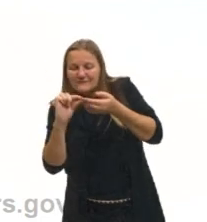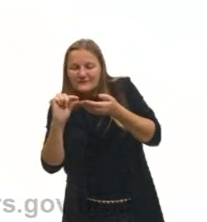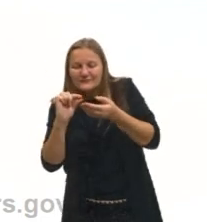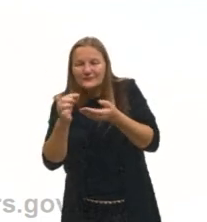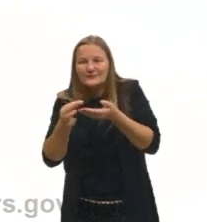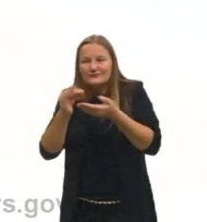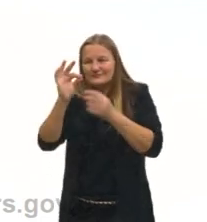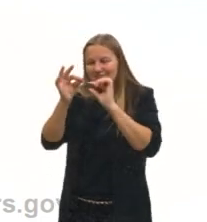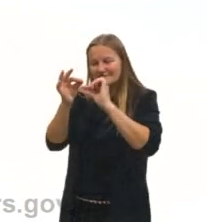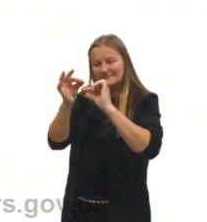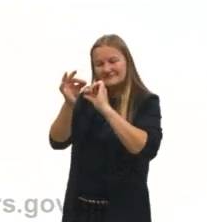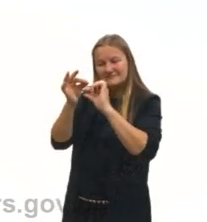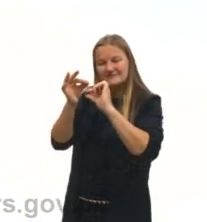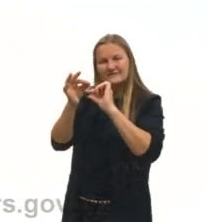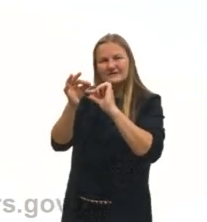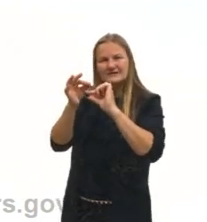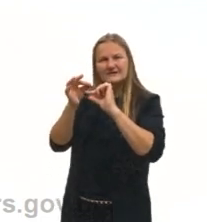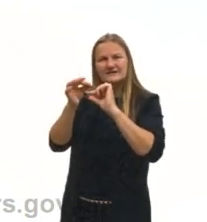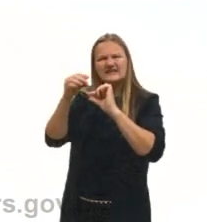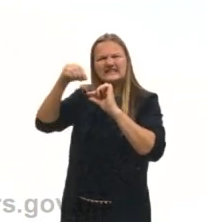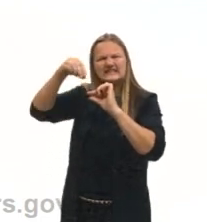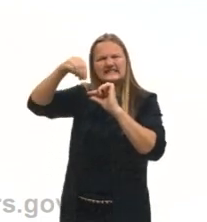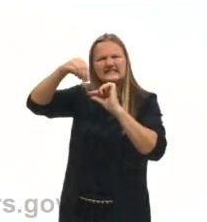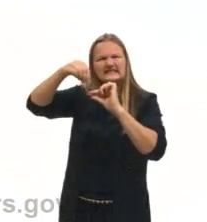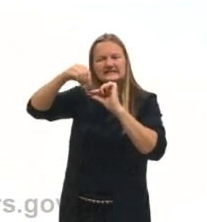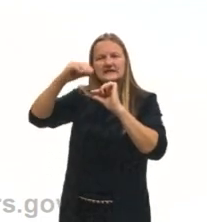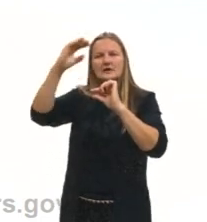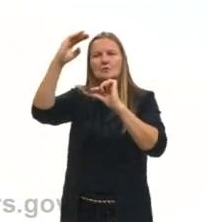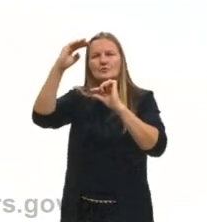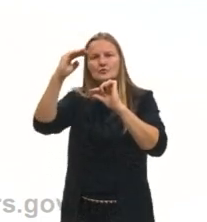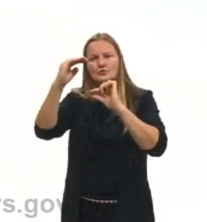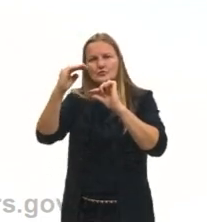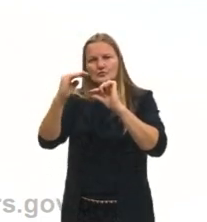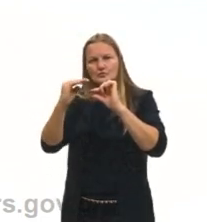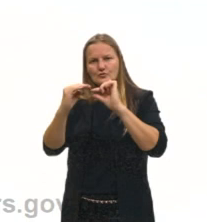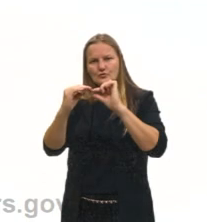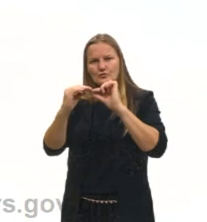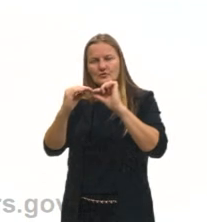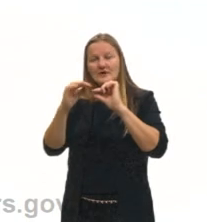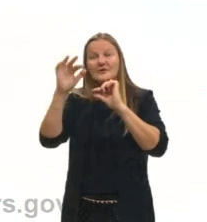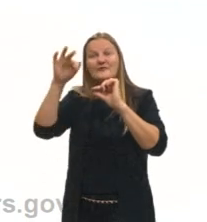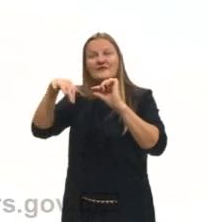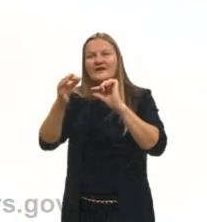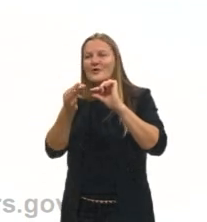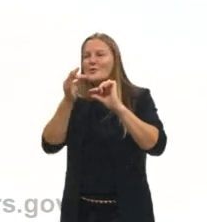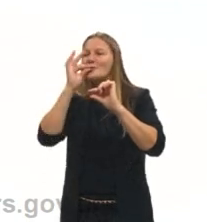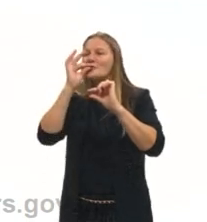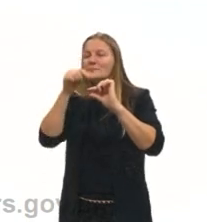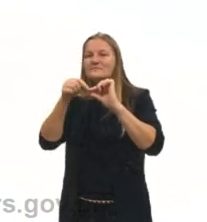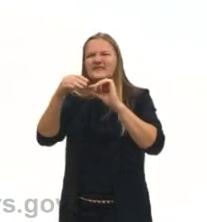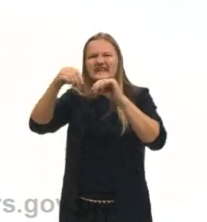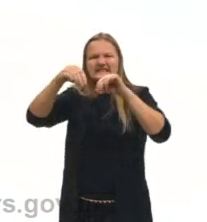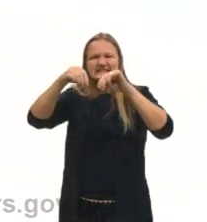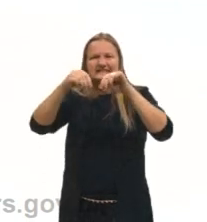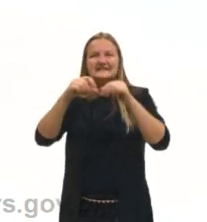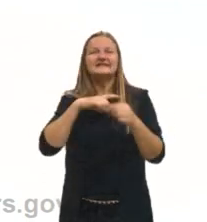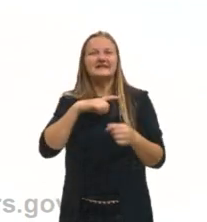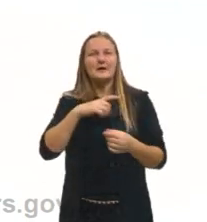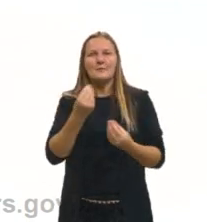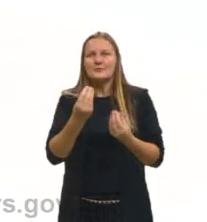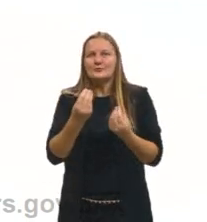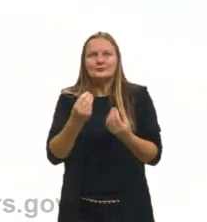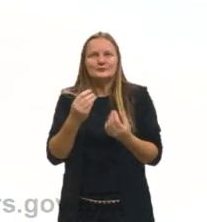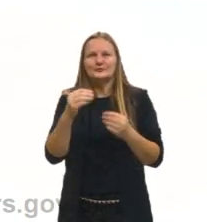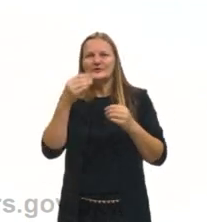naquela solução, naquele café. Ele decanta, ele vai todo para o fundo. Aí no final da xícara, a gente vê ali que tinha um monte